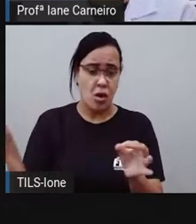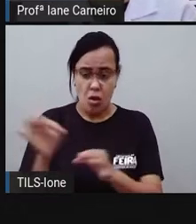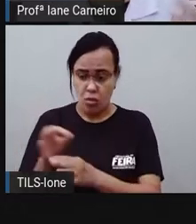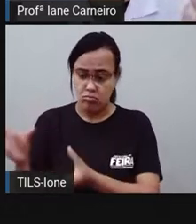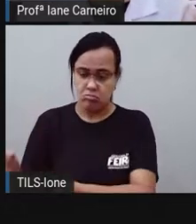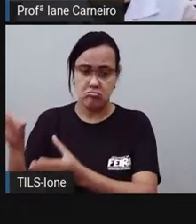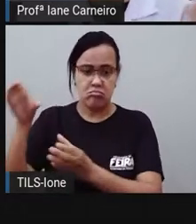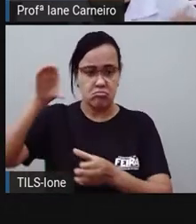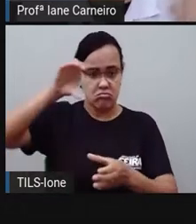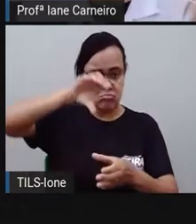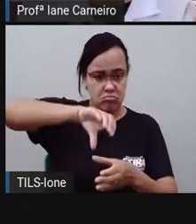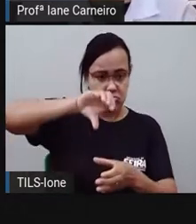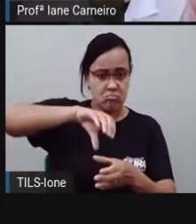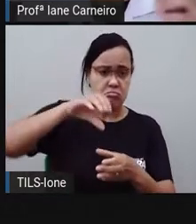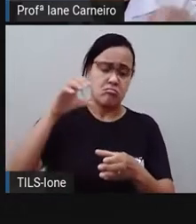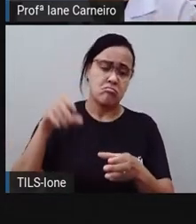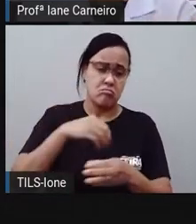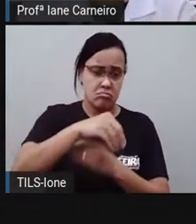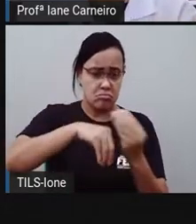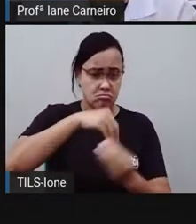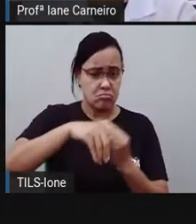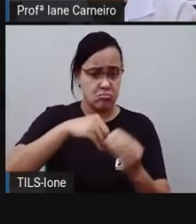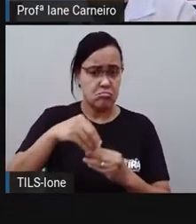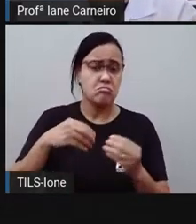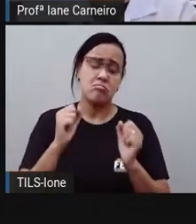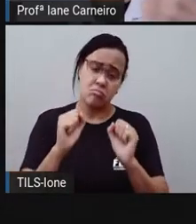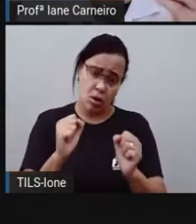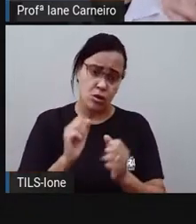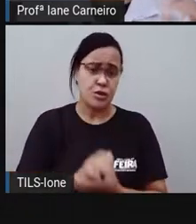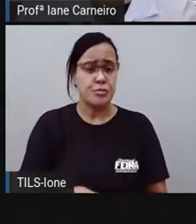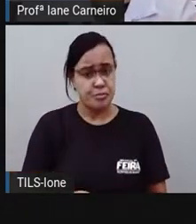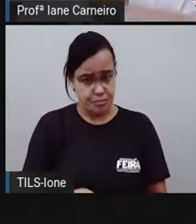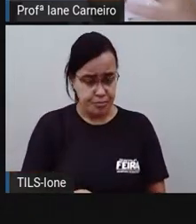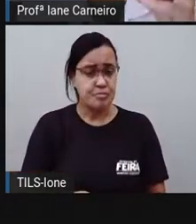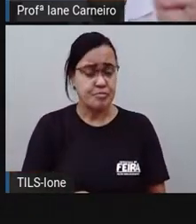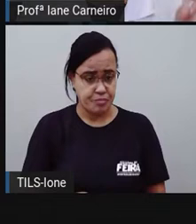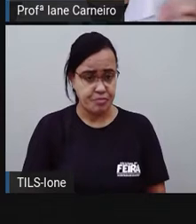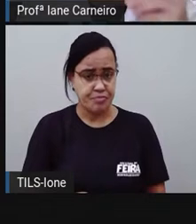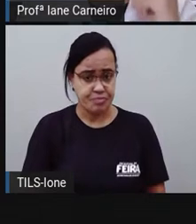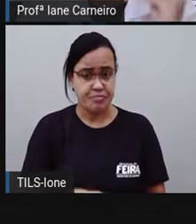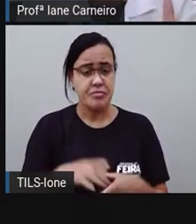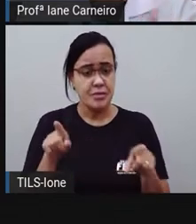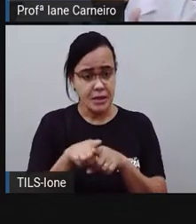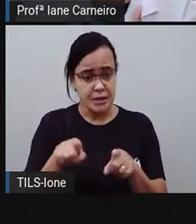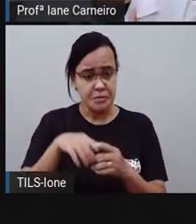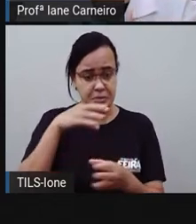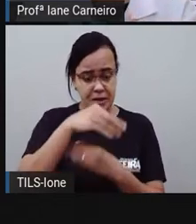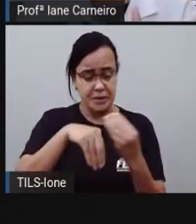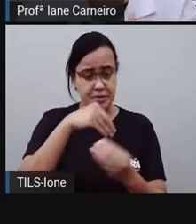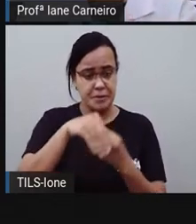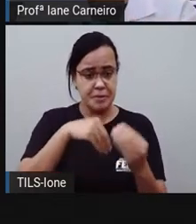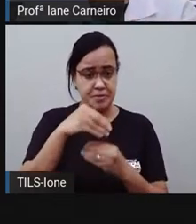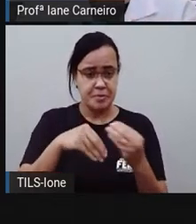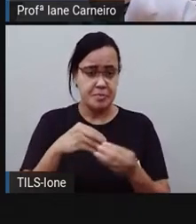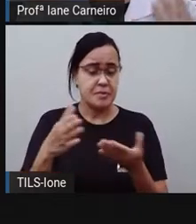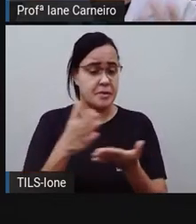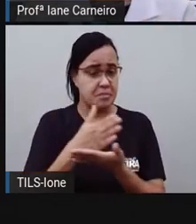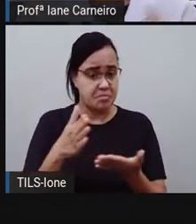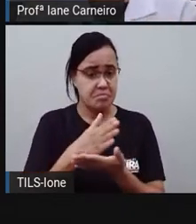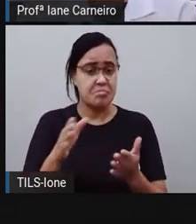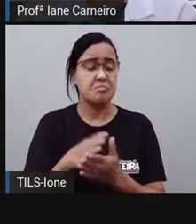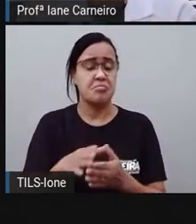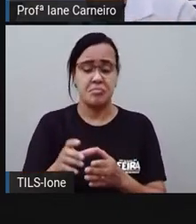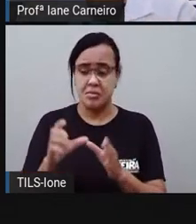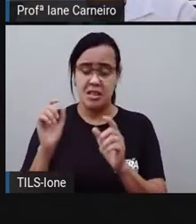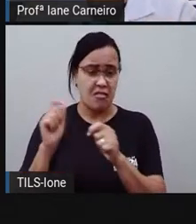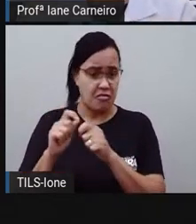ó, é um caldo, né? De uma empresa que tá sendo divulgado. Você pode colocar um temperinho aí, aqueles temperos prontos, né? Também dá